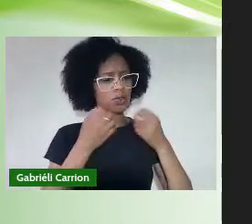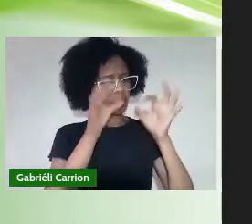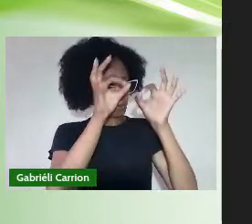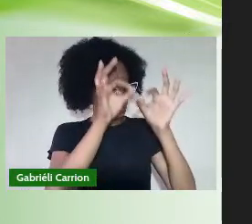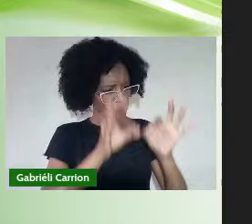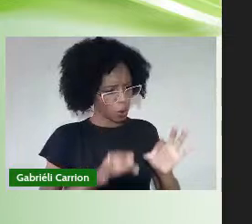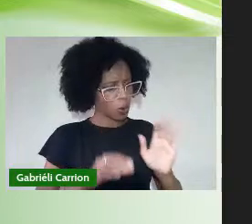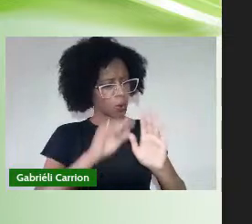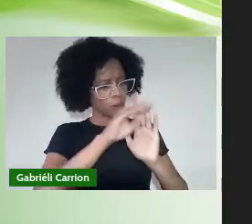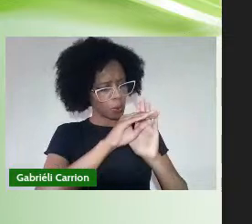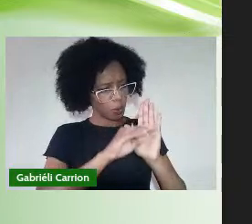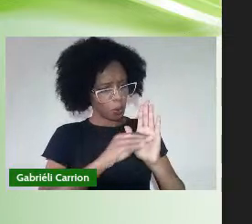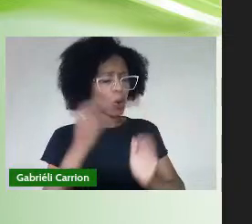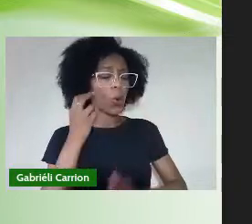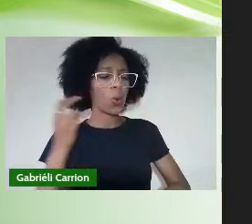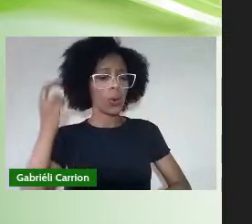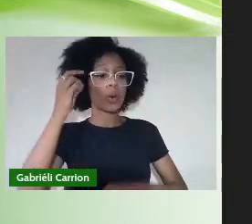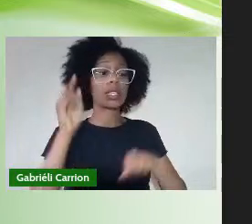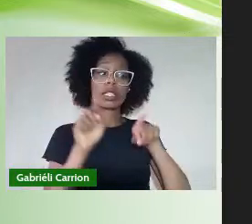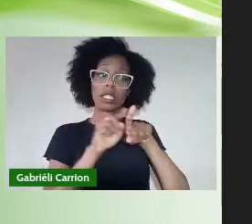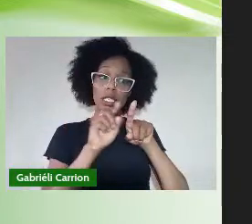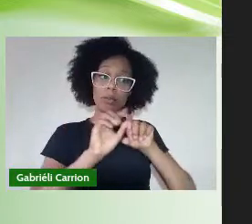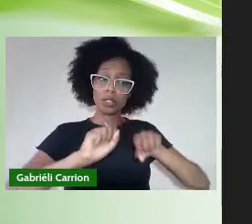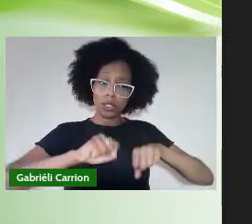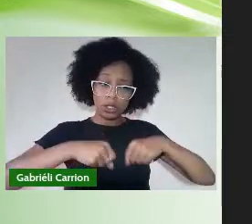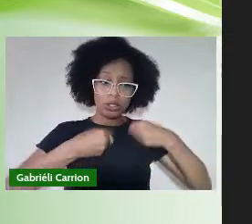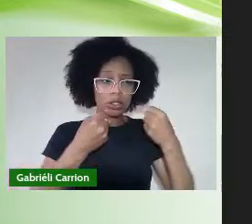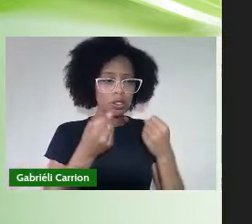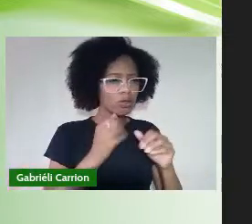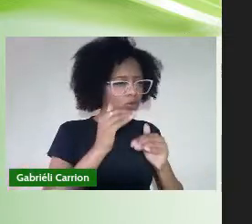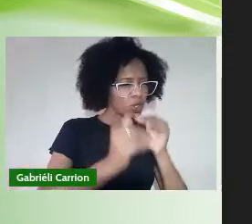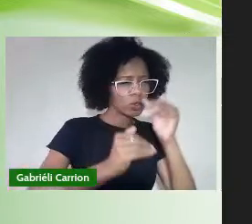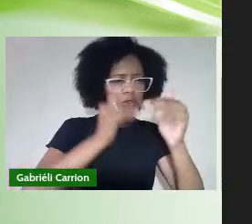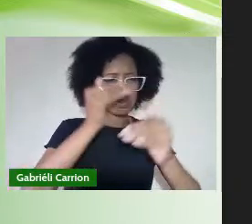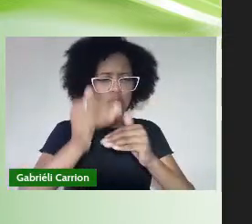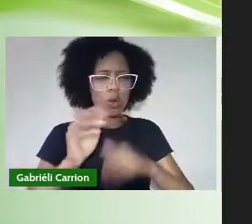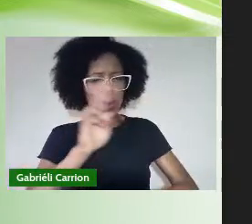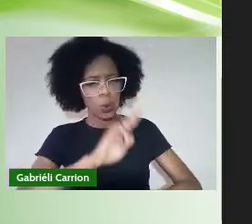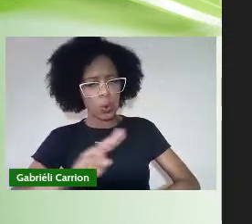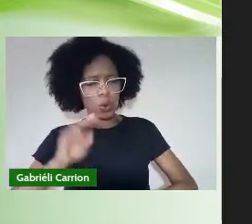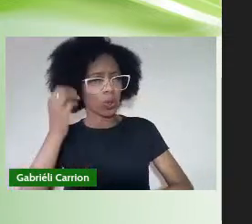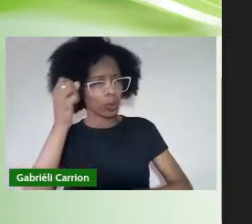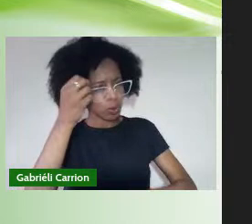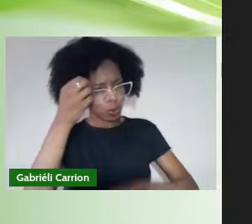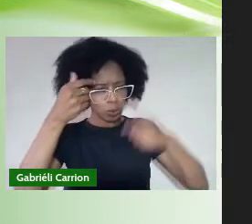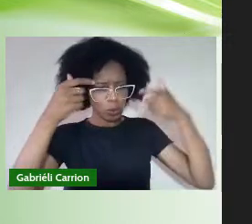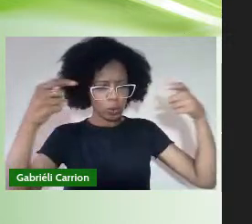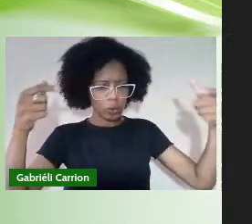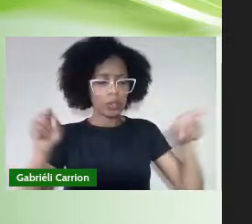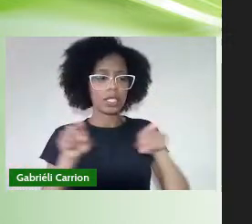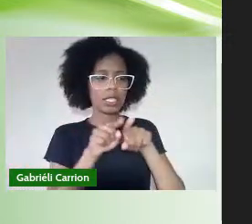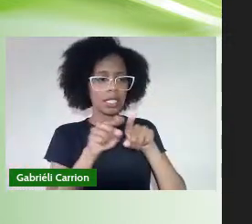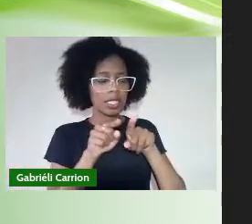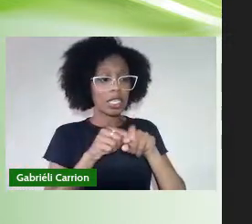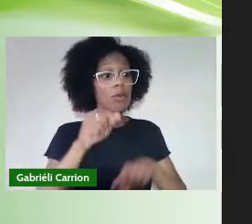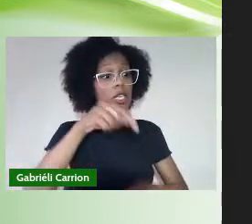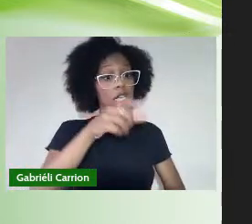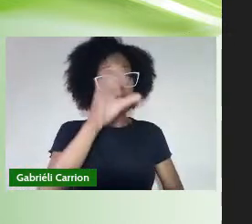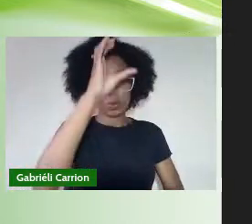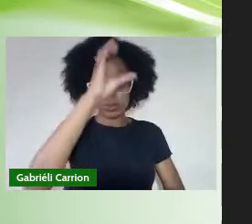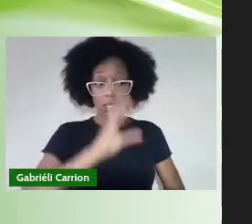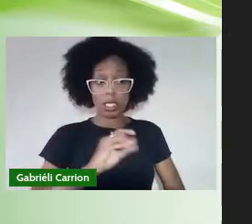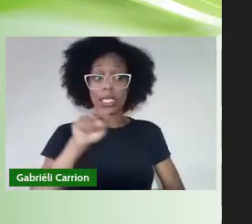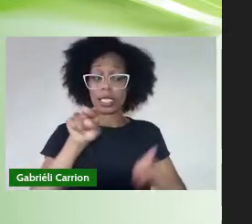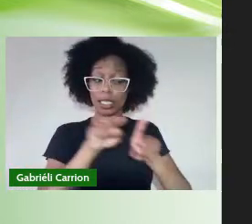da cultura Promovendo o uso e o desenvolvimento dos meus conhecimentos Em benefício do cidadão e da sociedade